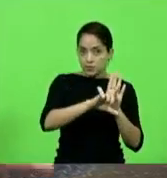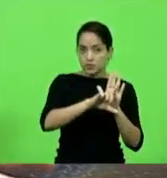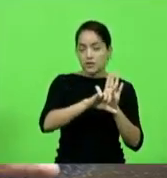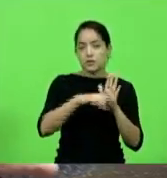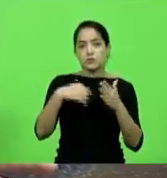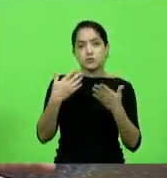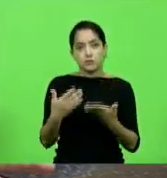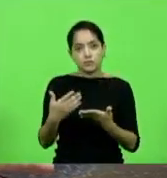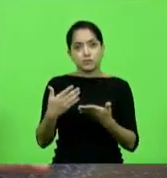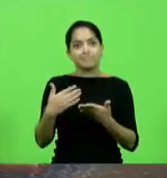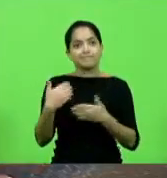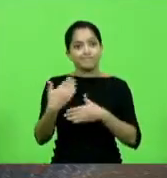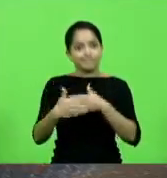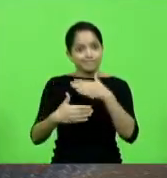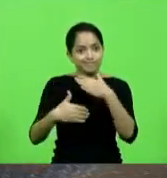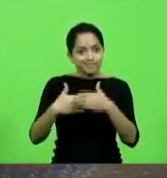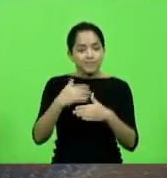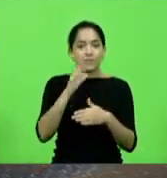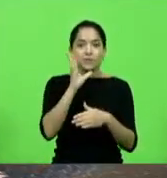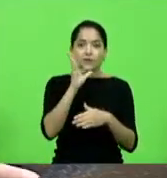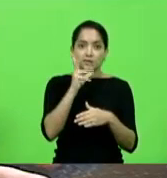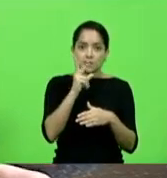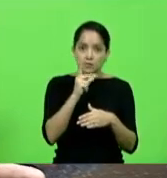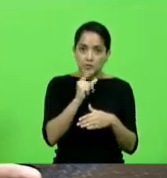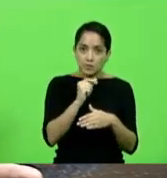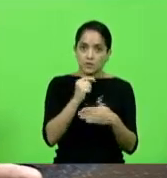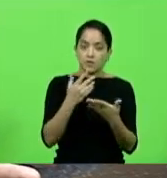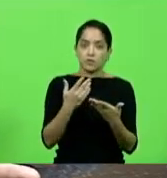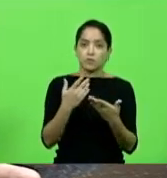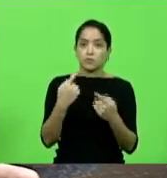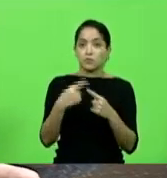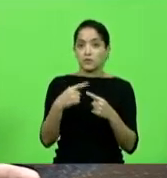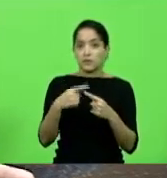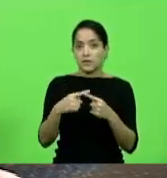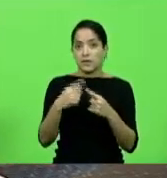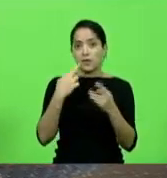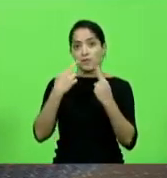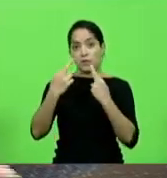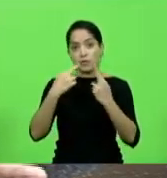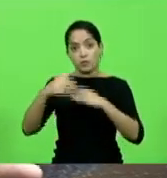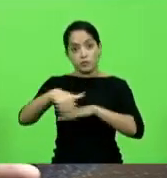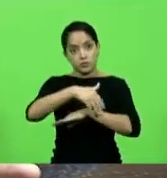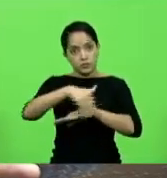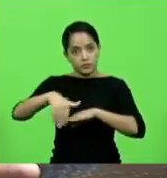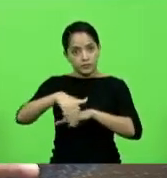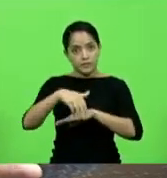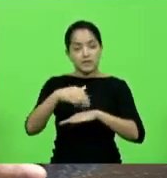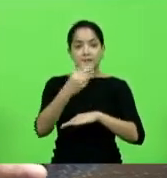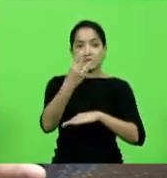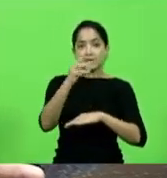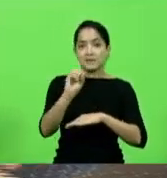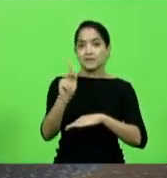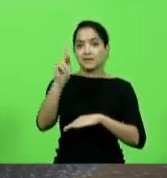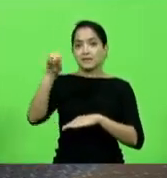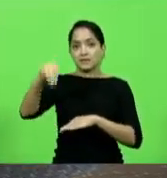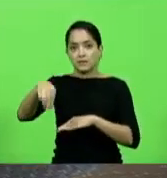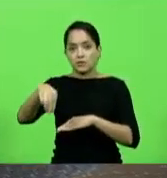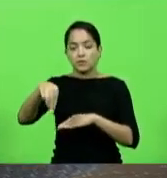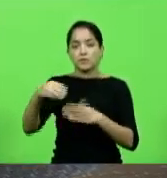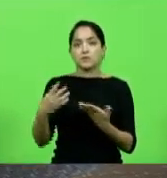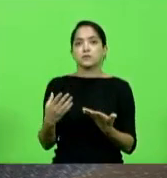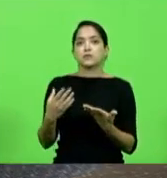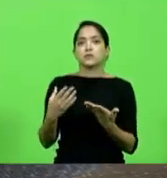um certo tempo tratando-se de uma rodovia de aproximadamente 30 quilômetros e um projeto de